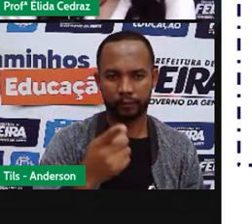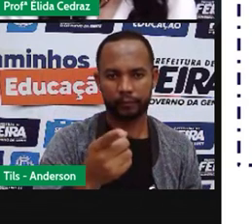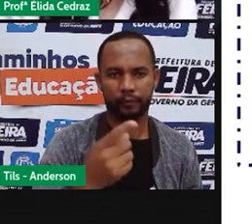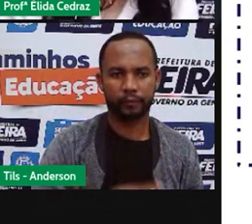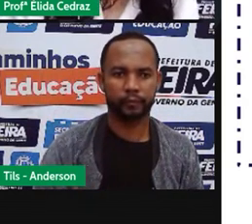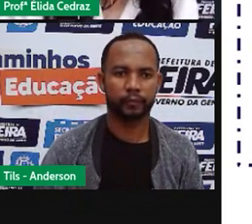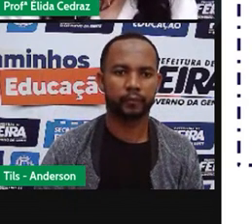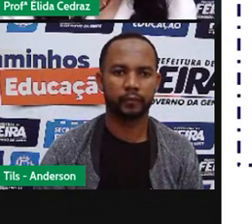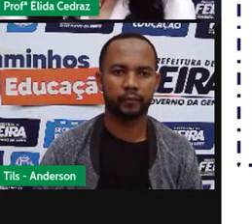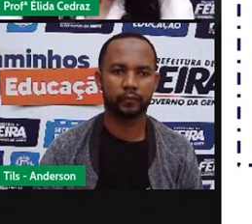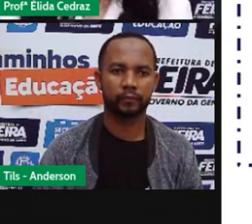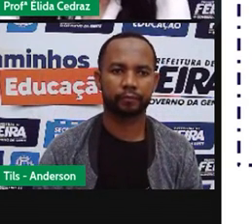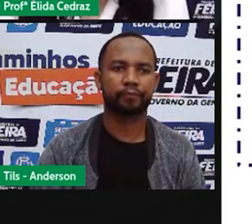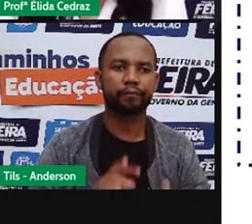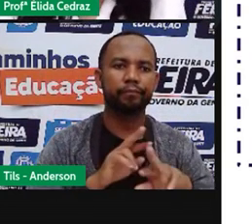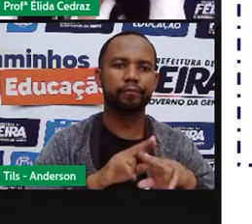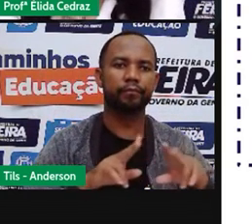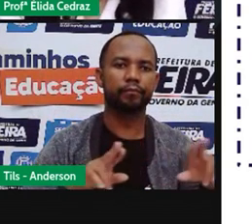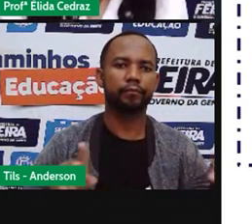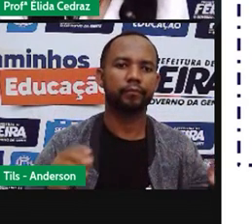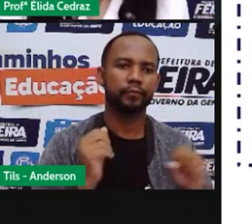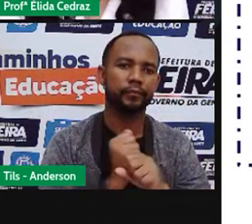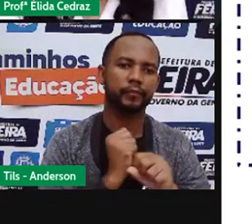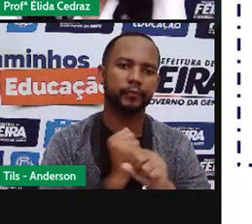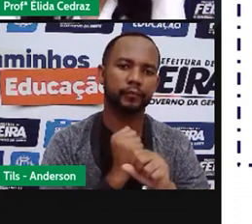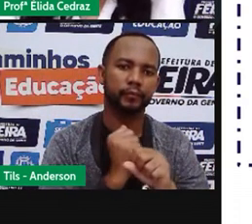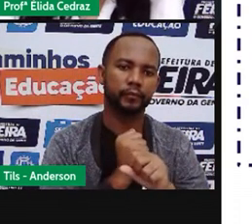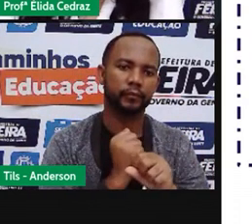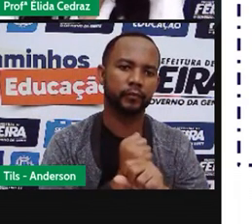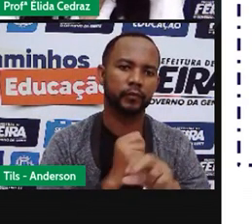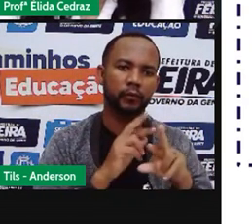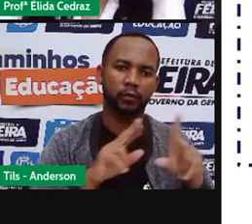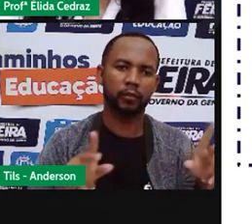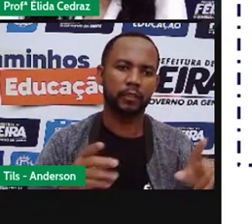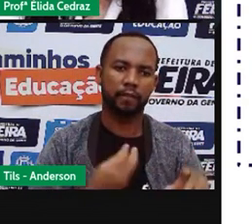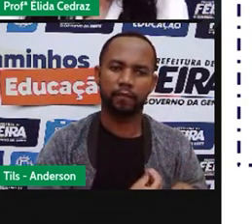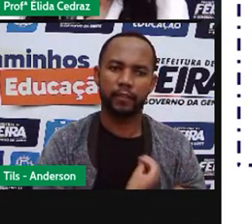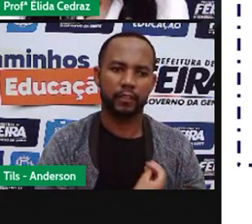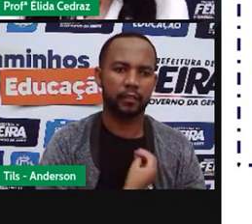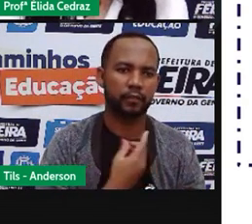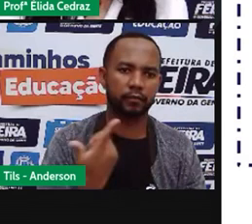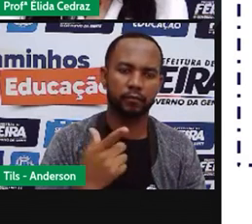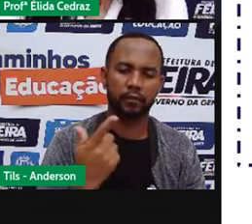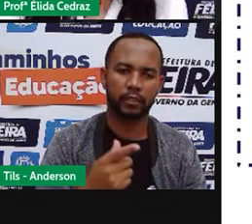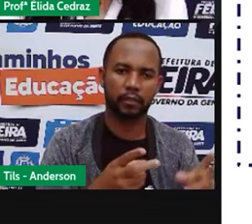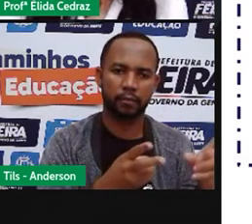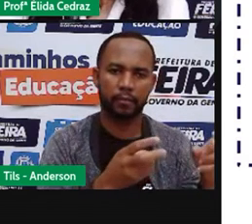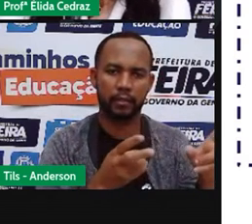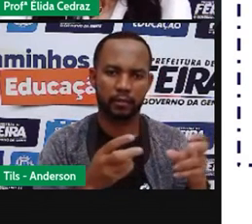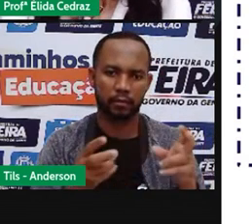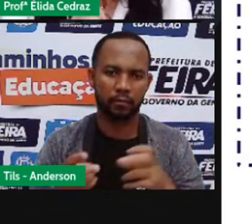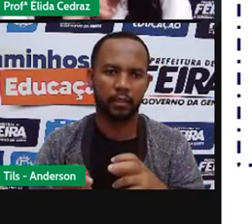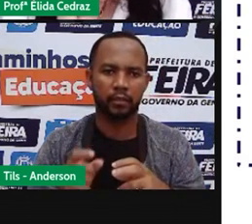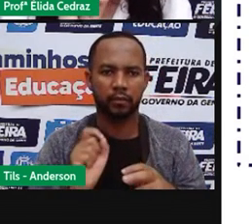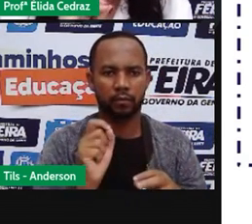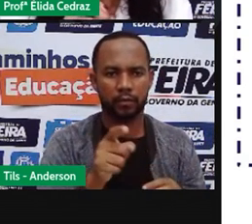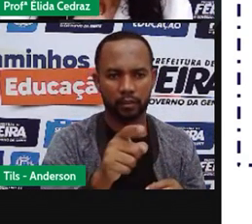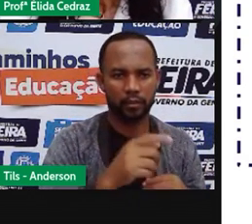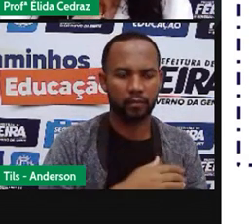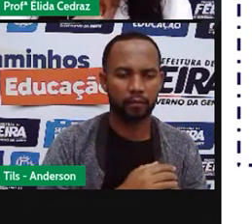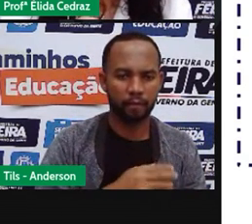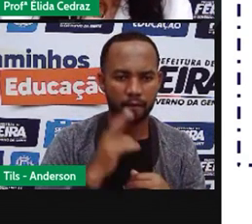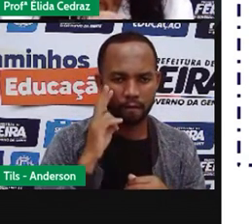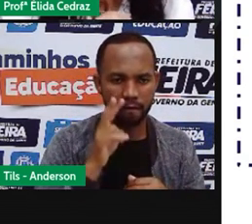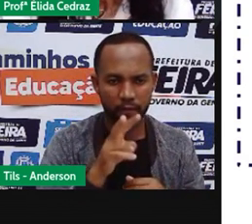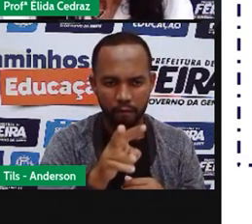Nos elementos construídos, os elementos não vivos, nós também percebemos isso. Eu quero que